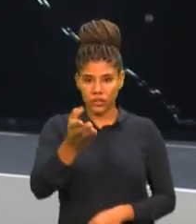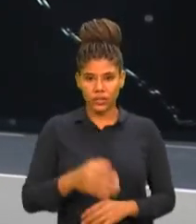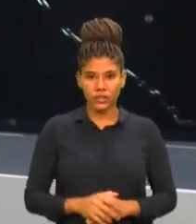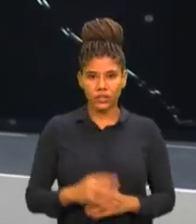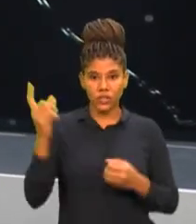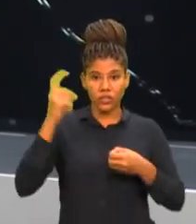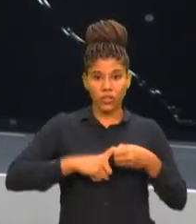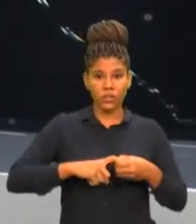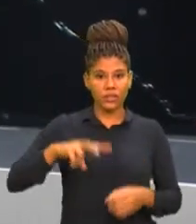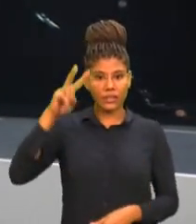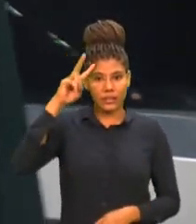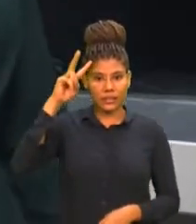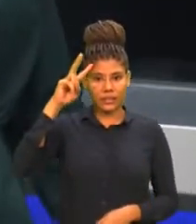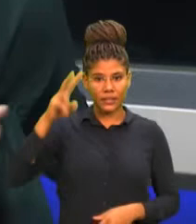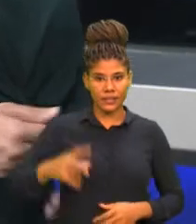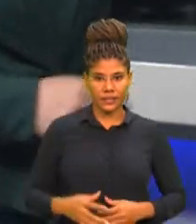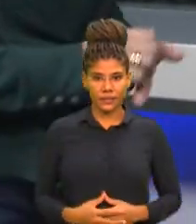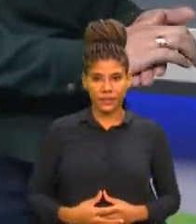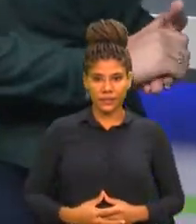segunda-feira.